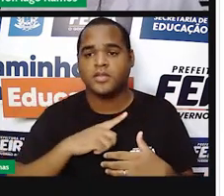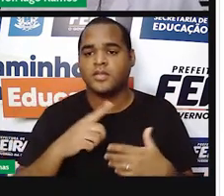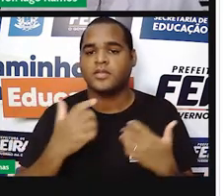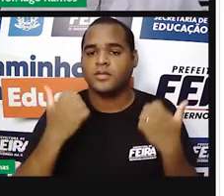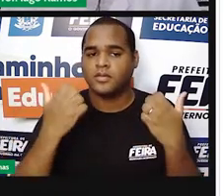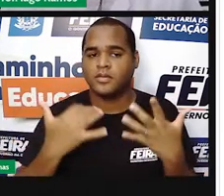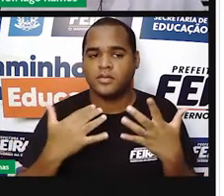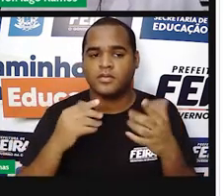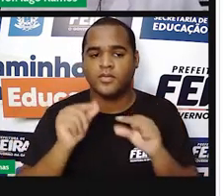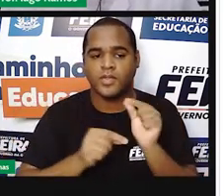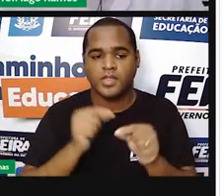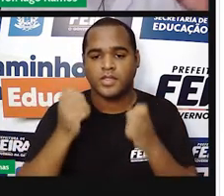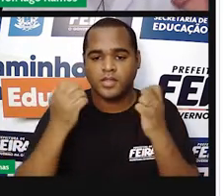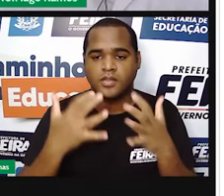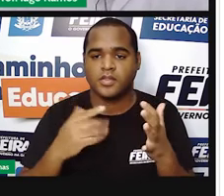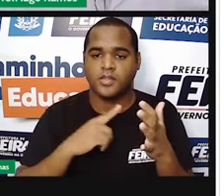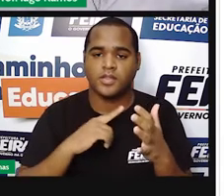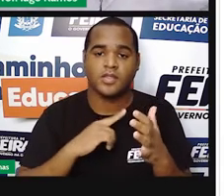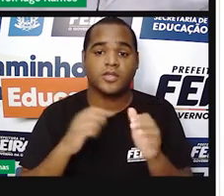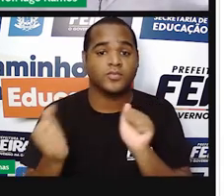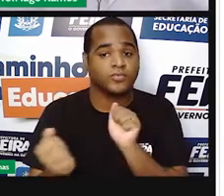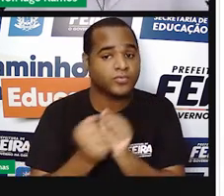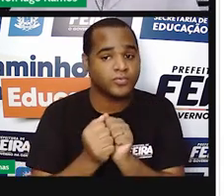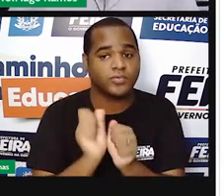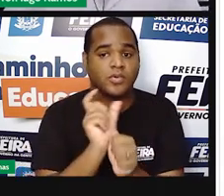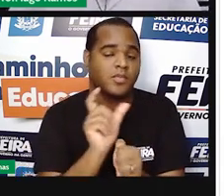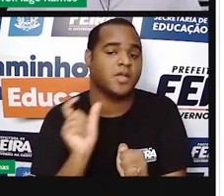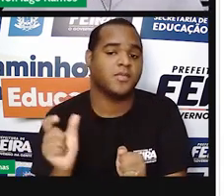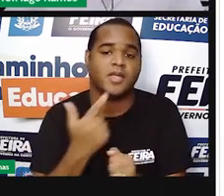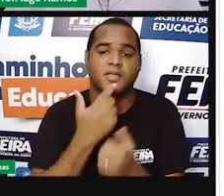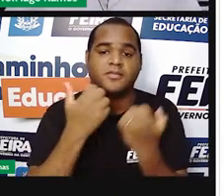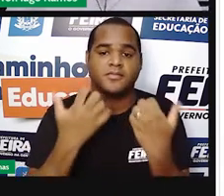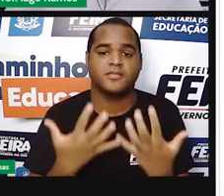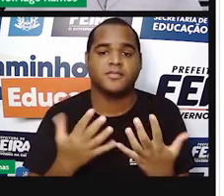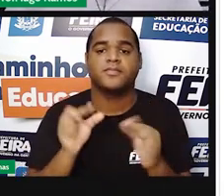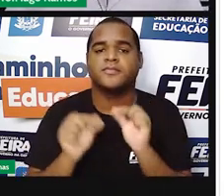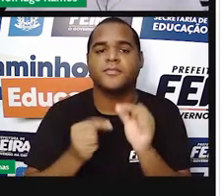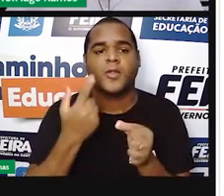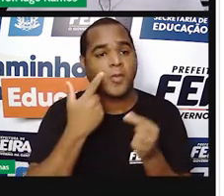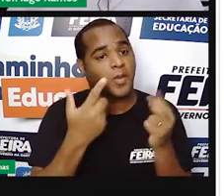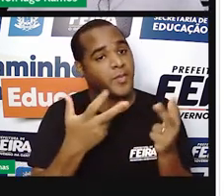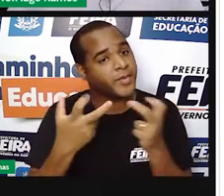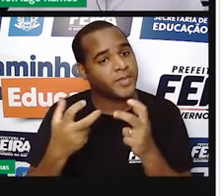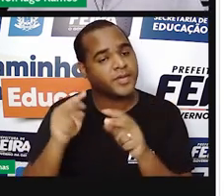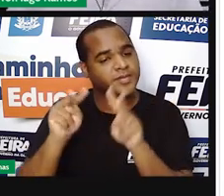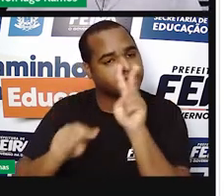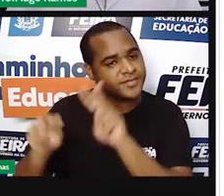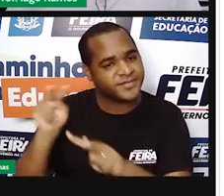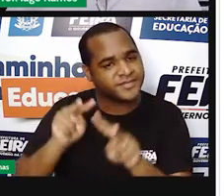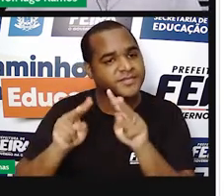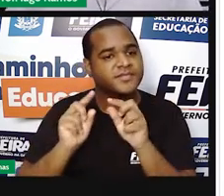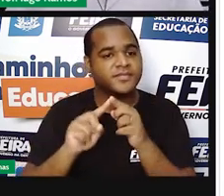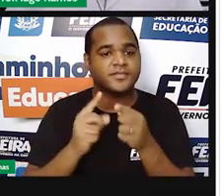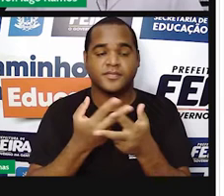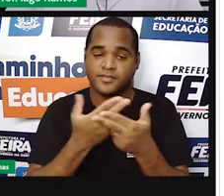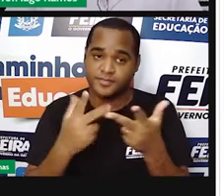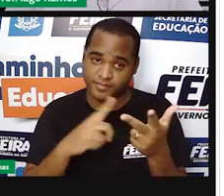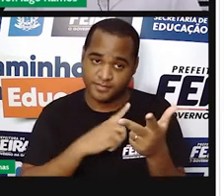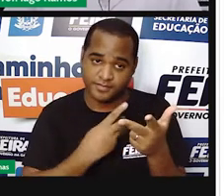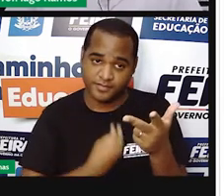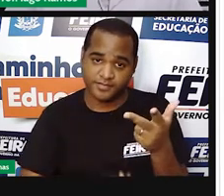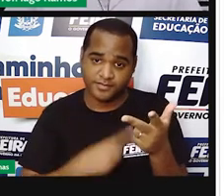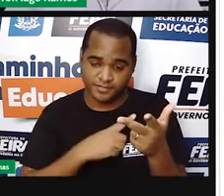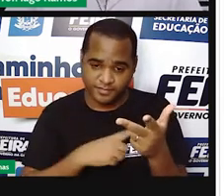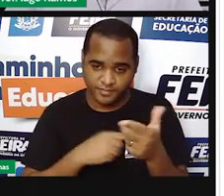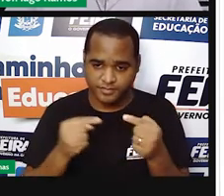palavrinhas juntinhas aqui, a gente separa? Observa-se, para cálculos das dimensões, será